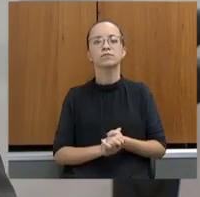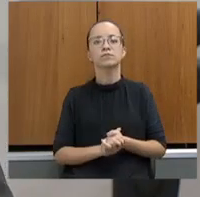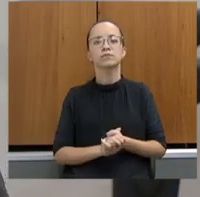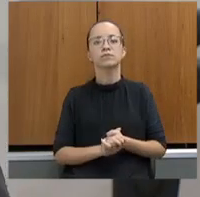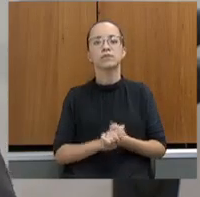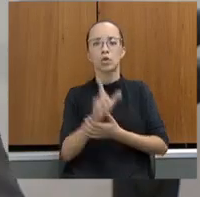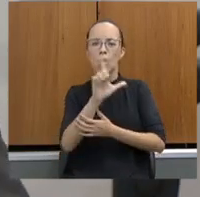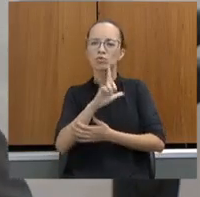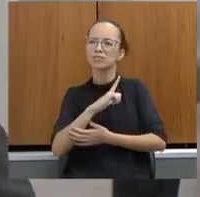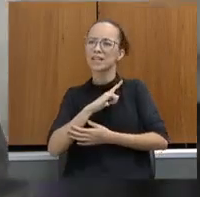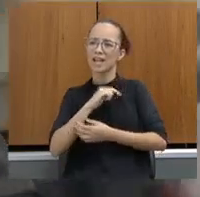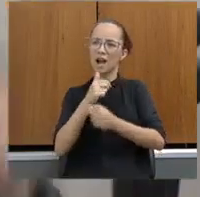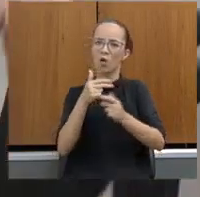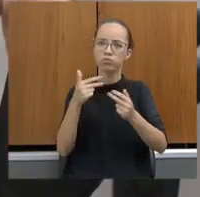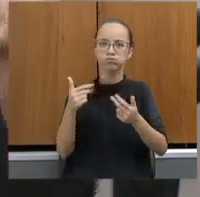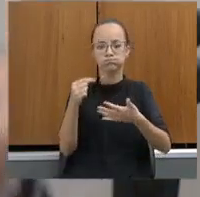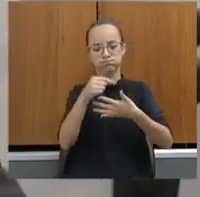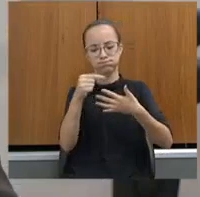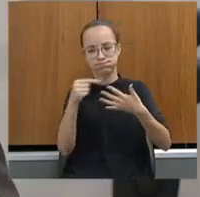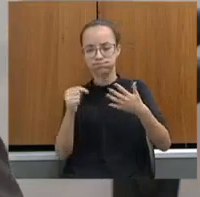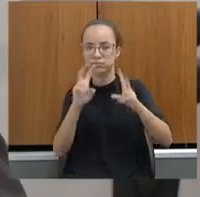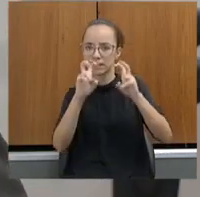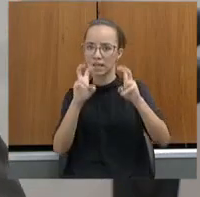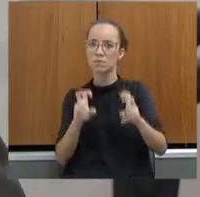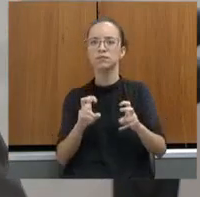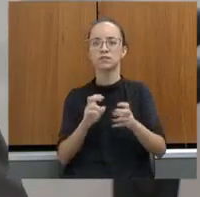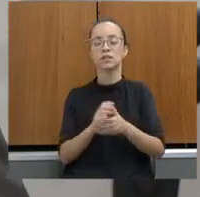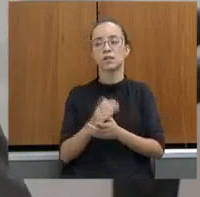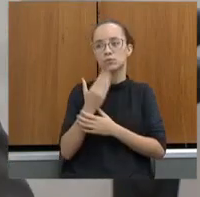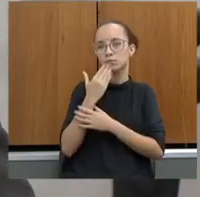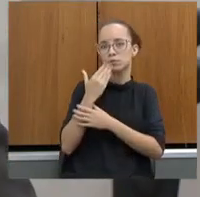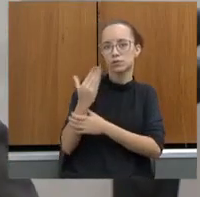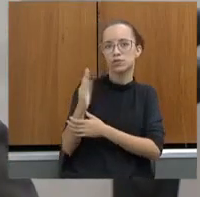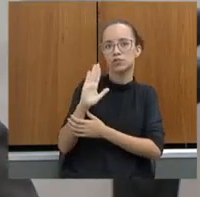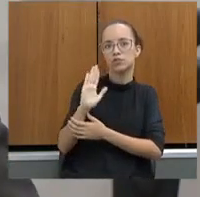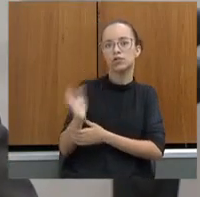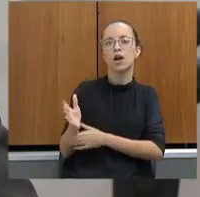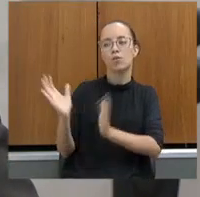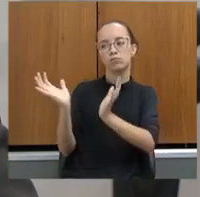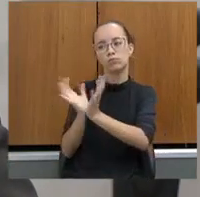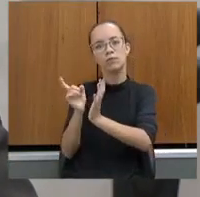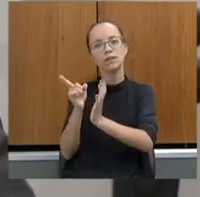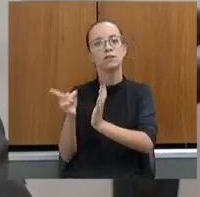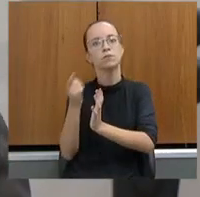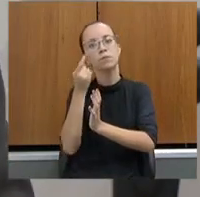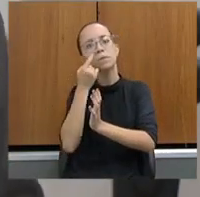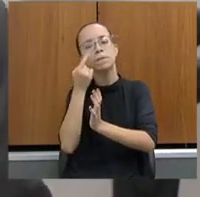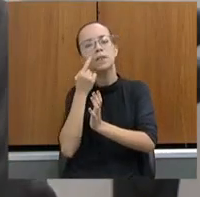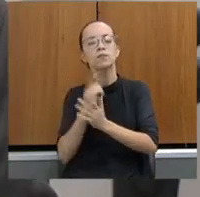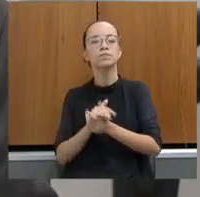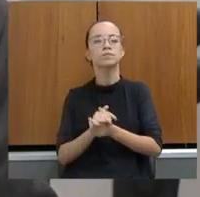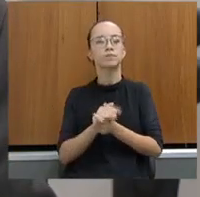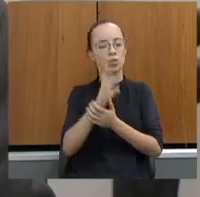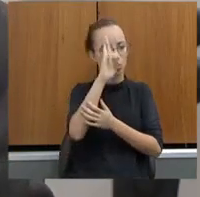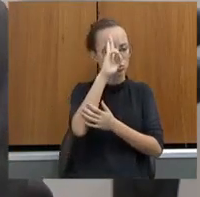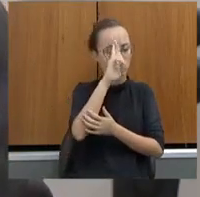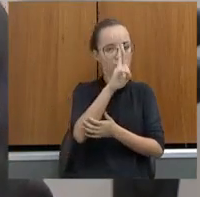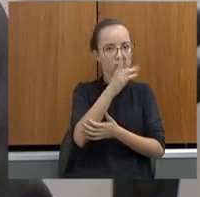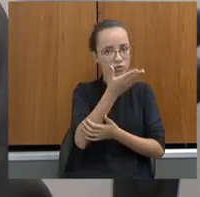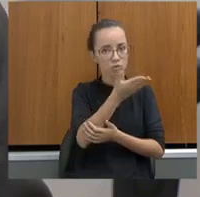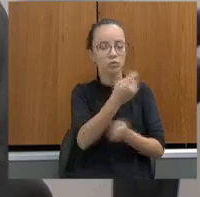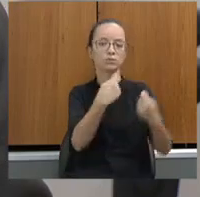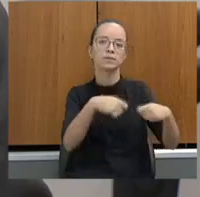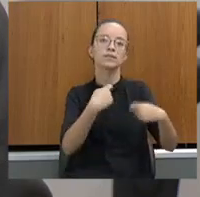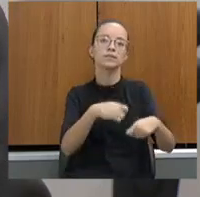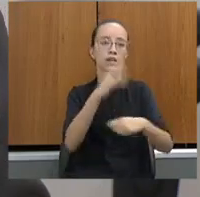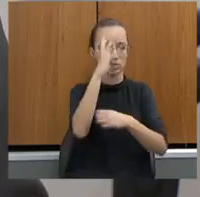questões que nos preocupam, eu já pedi a nossa consultoria para elaborar, secretário, outro ponto que é preciso tratar internamente,